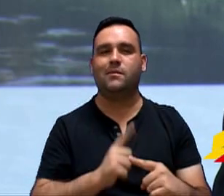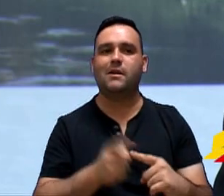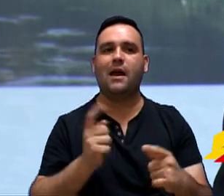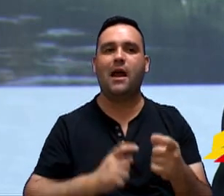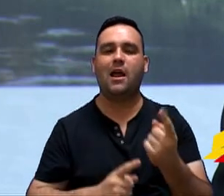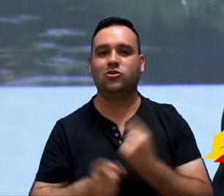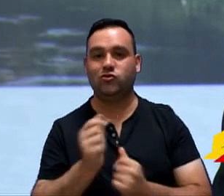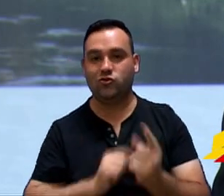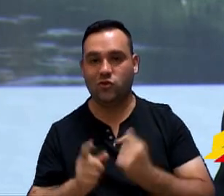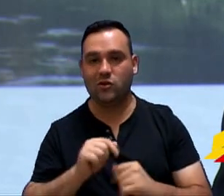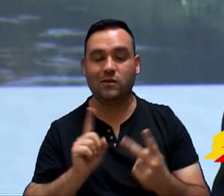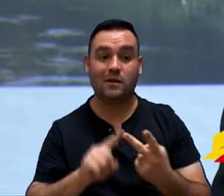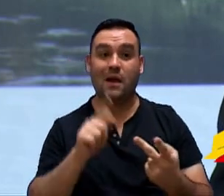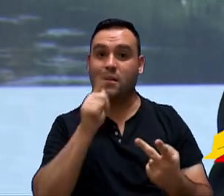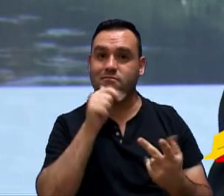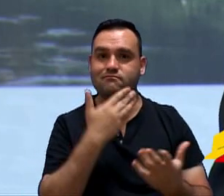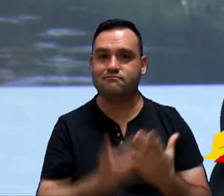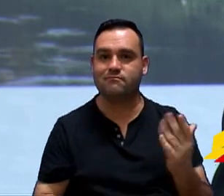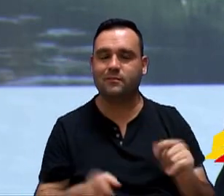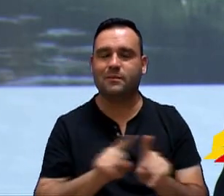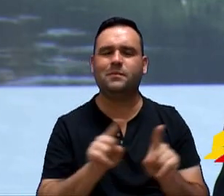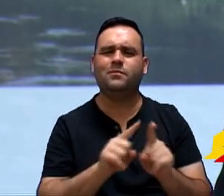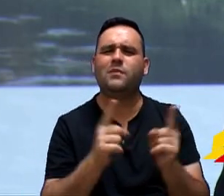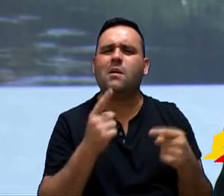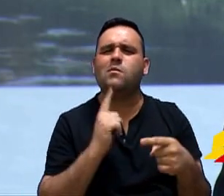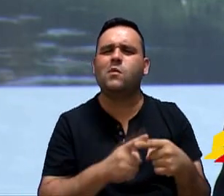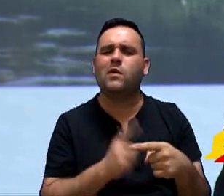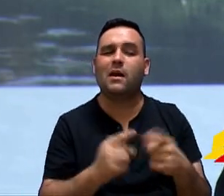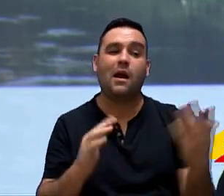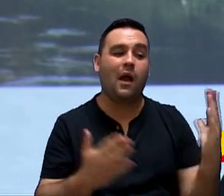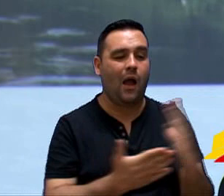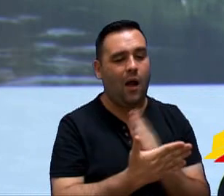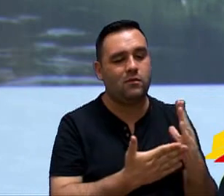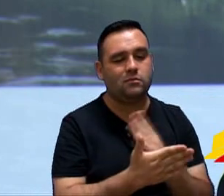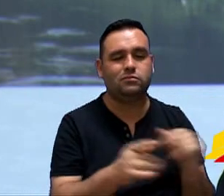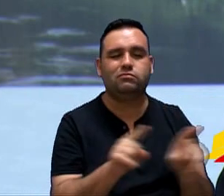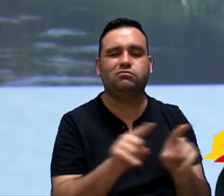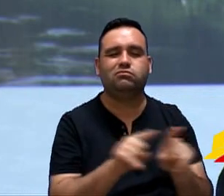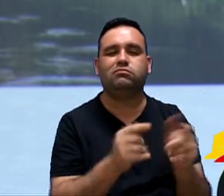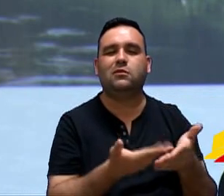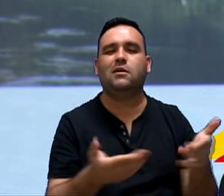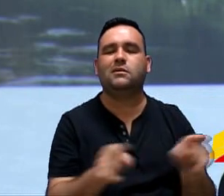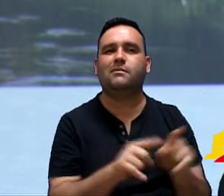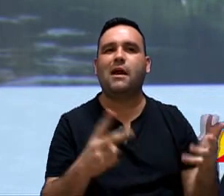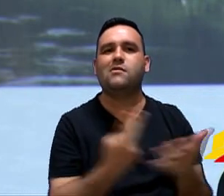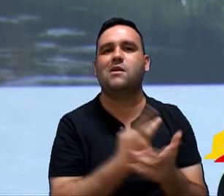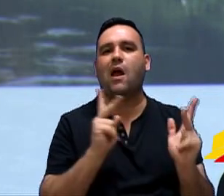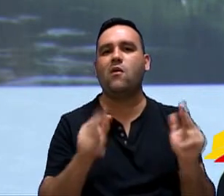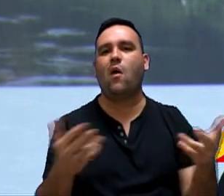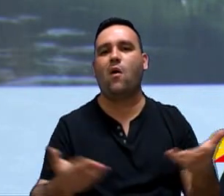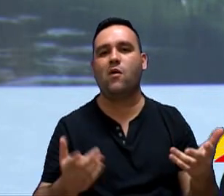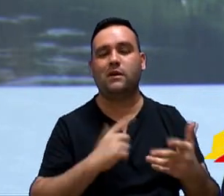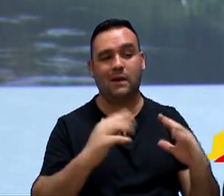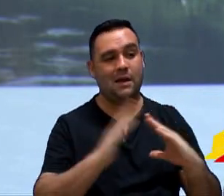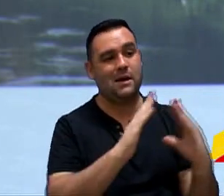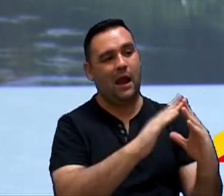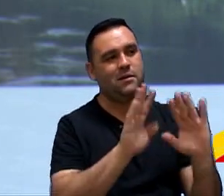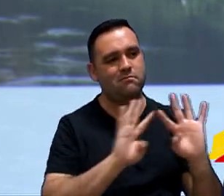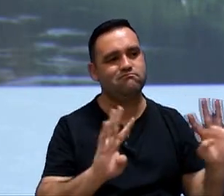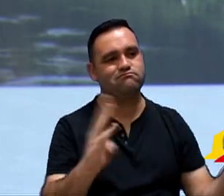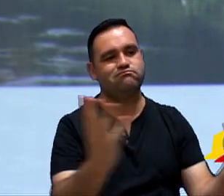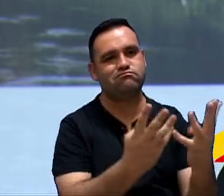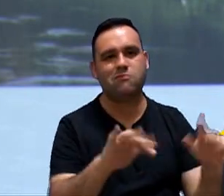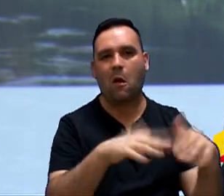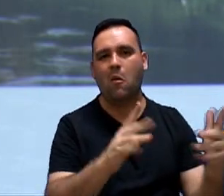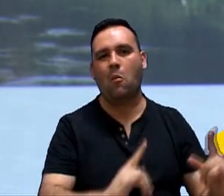receita e água, decorrente do quê? Algumas dessas, inclusive, situações iguais a essa desses conjuntos habitacionais.